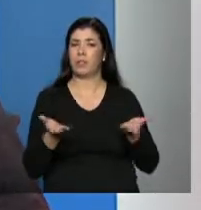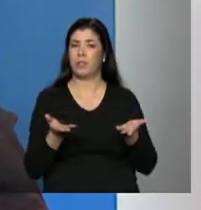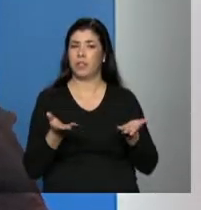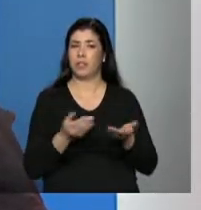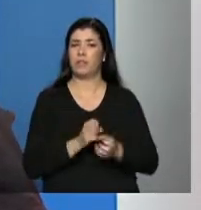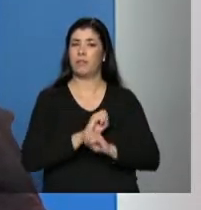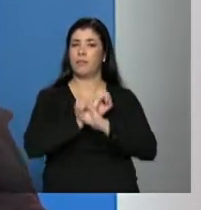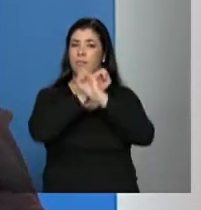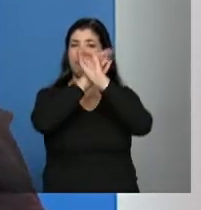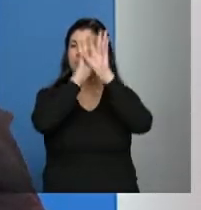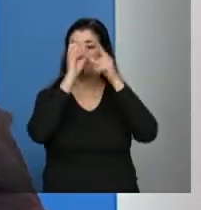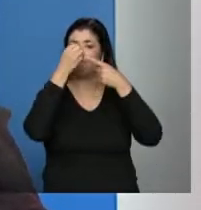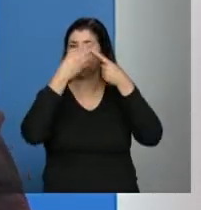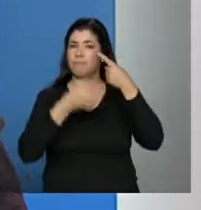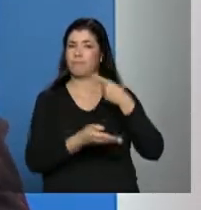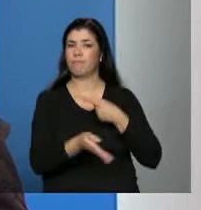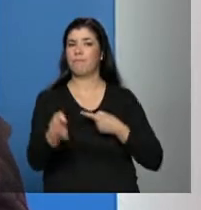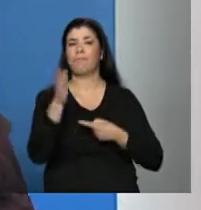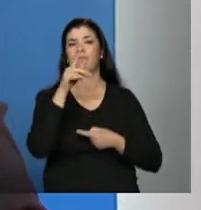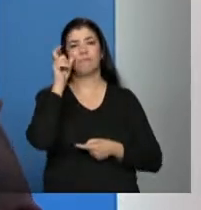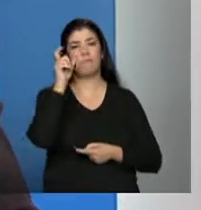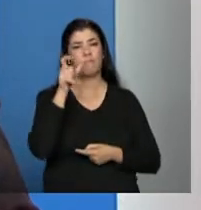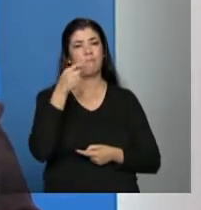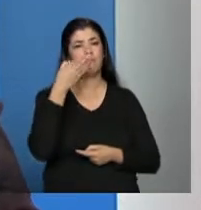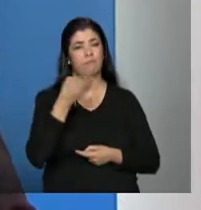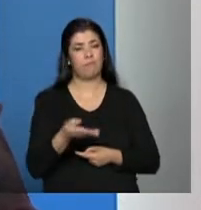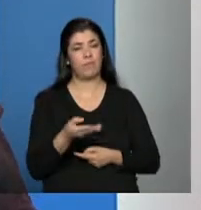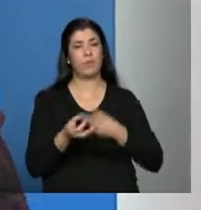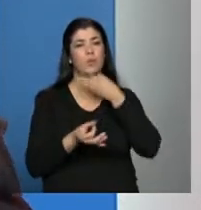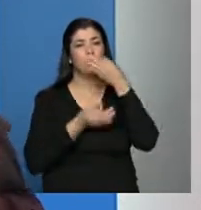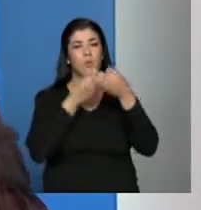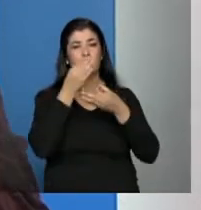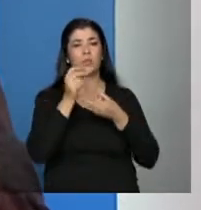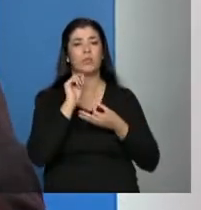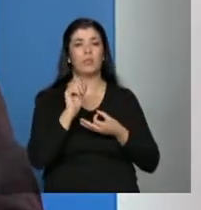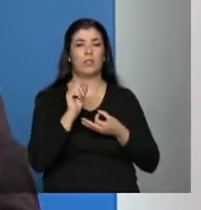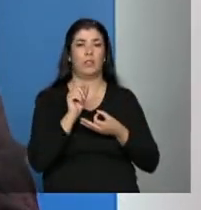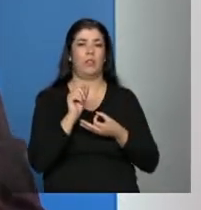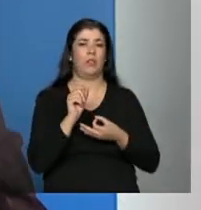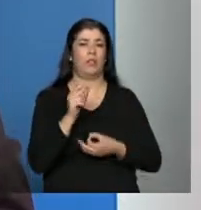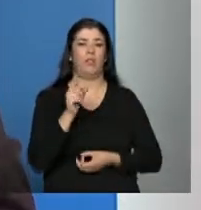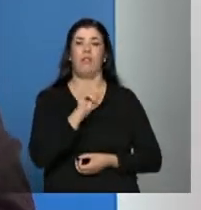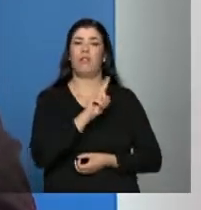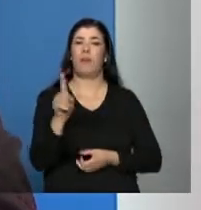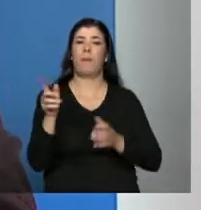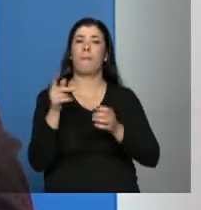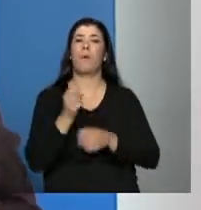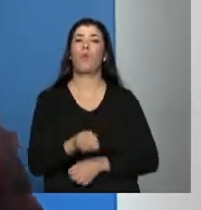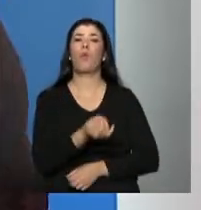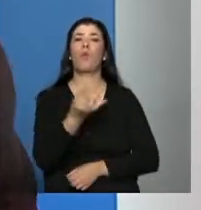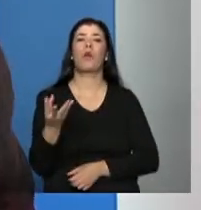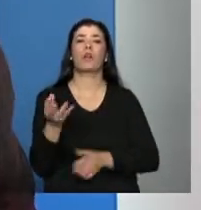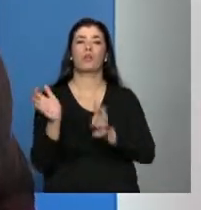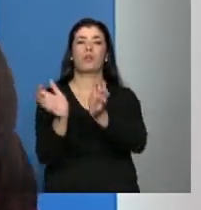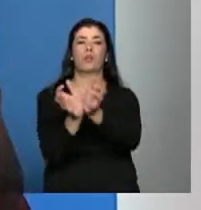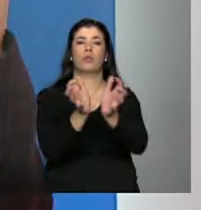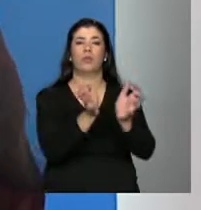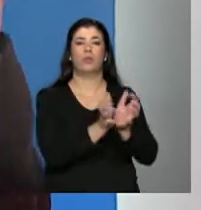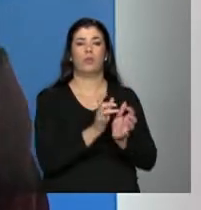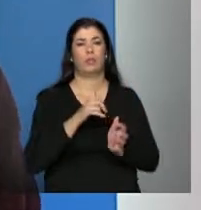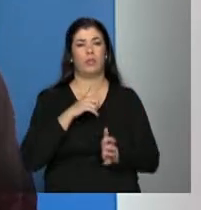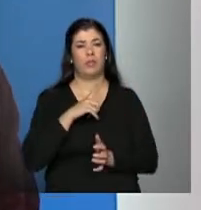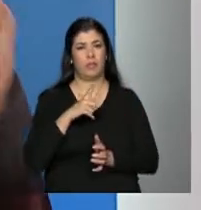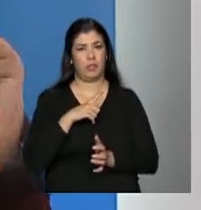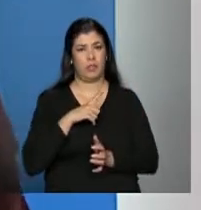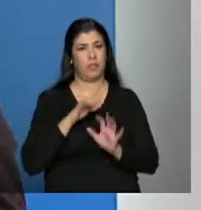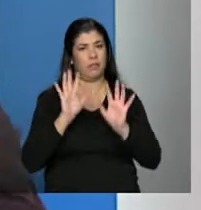de forma bem detalhada, que é para prestar bastante atenção, a dica principal é não se trata de grupos de pessoas. Mas essa só era a